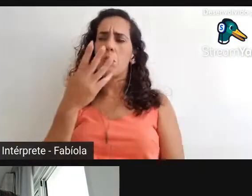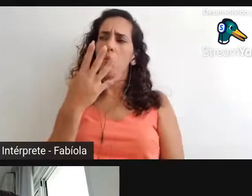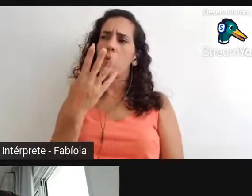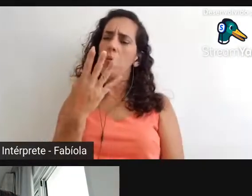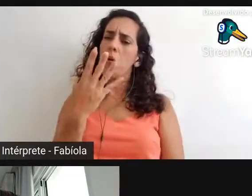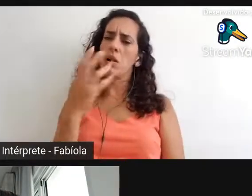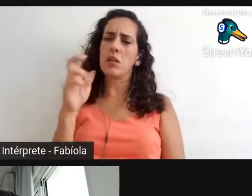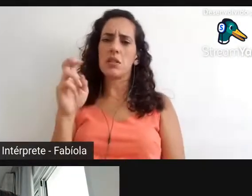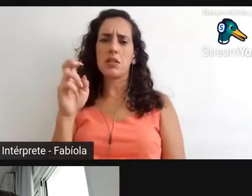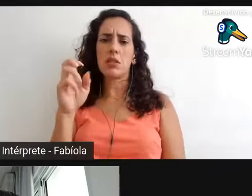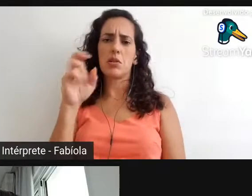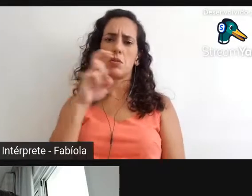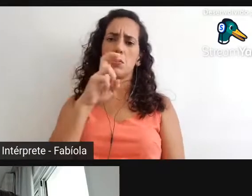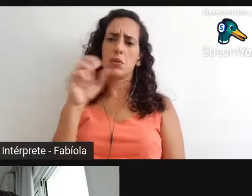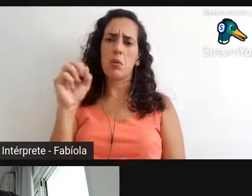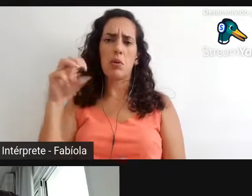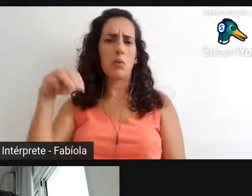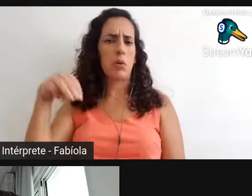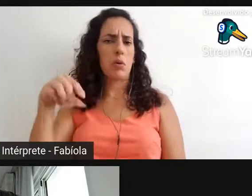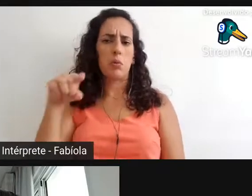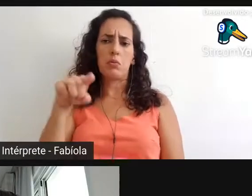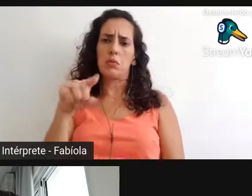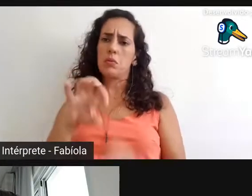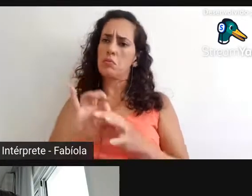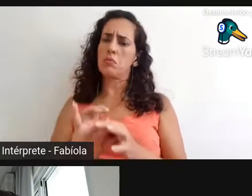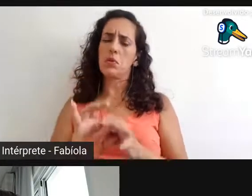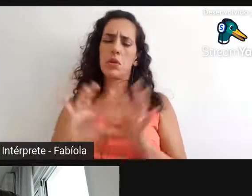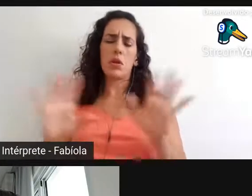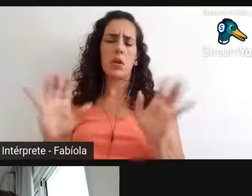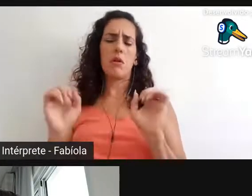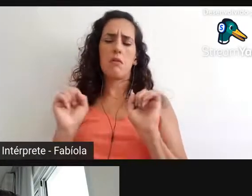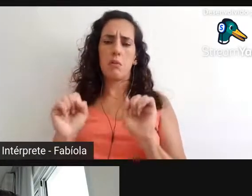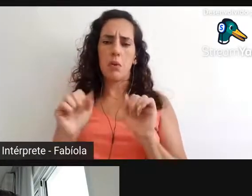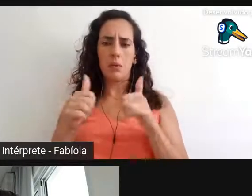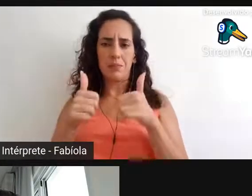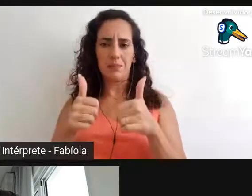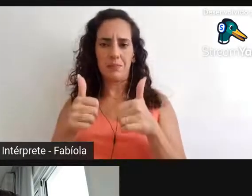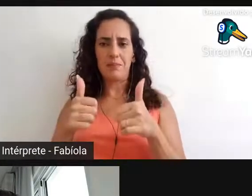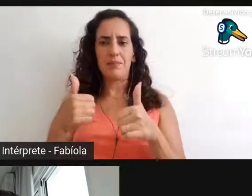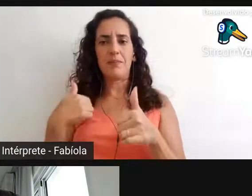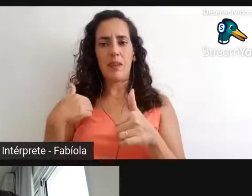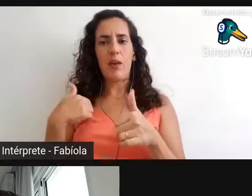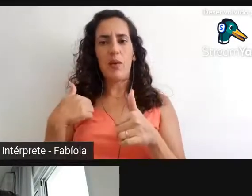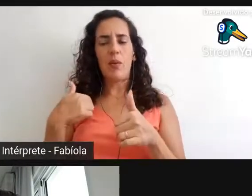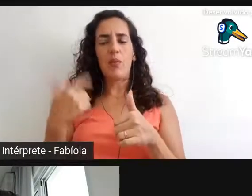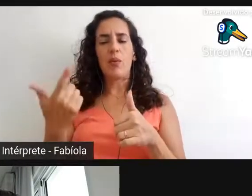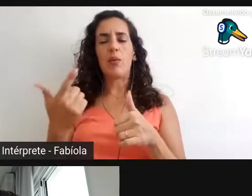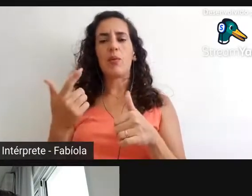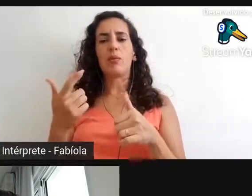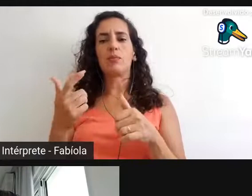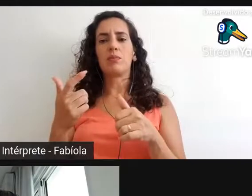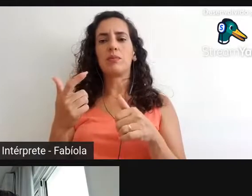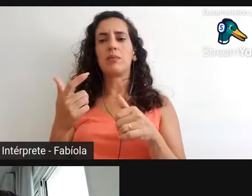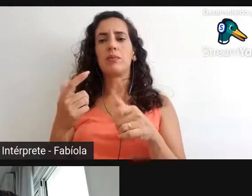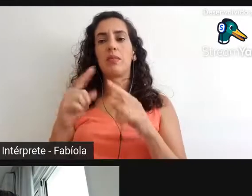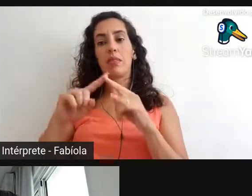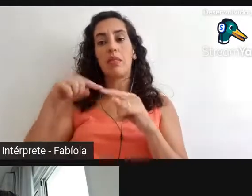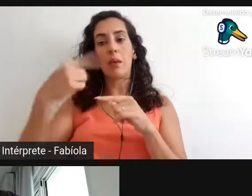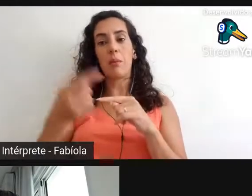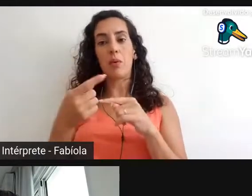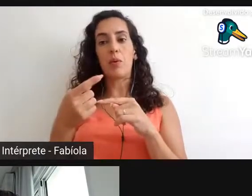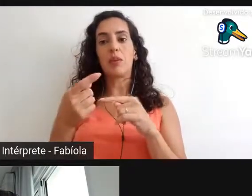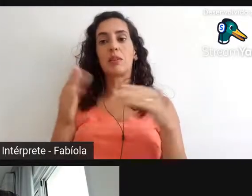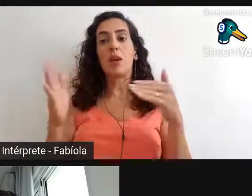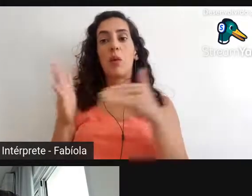mas o professor, por gentileza, fica à vontade para fazer a sua explanação. Eu vou me retirar e volto, né, no terceiro momento da